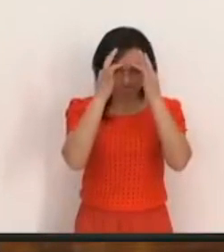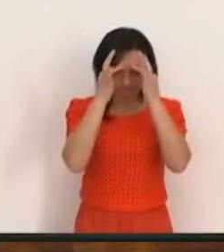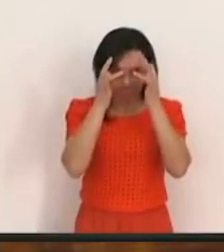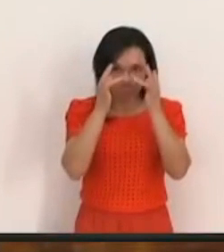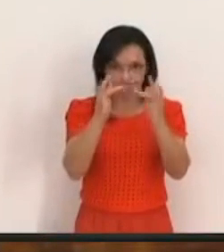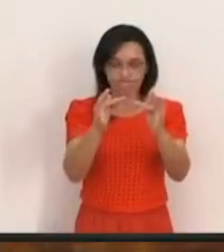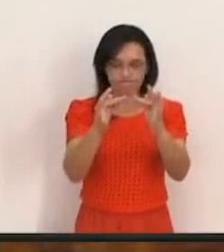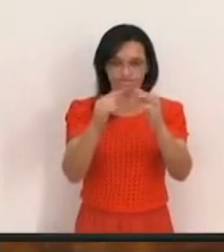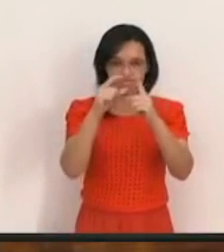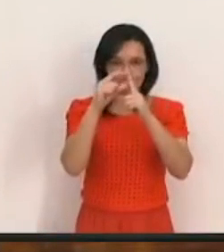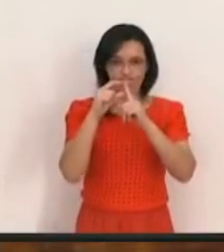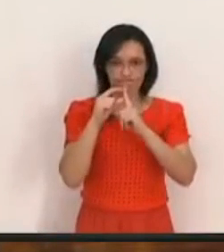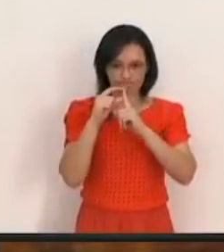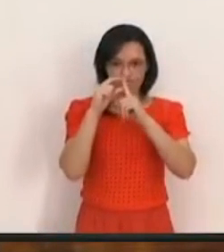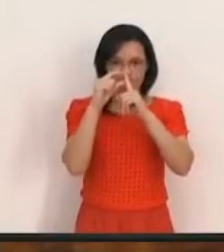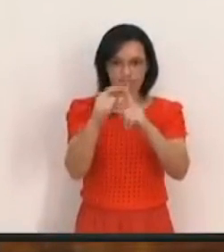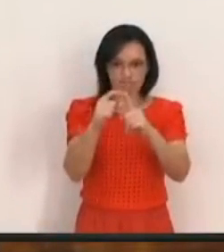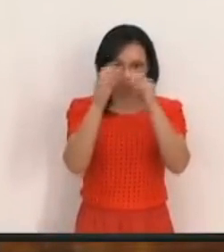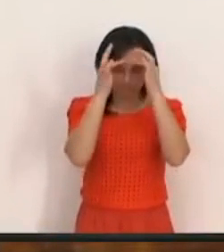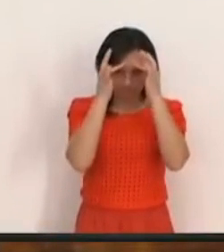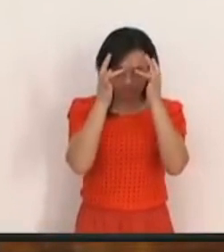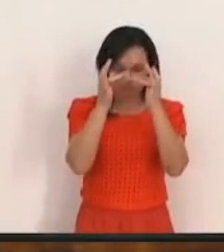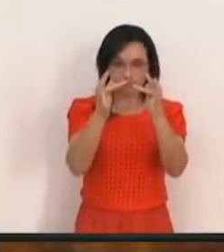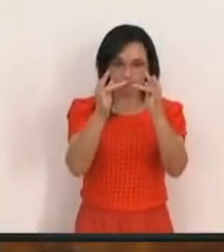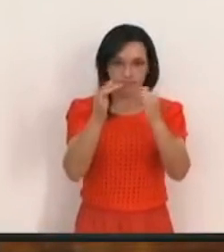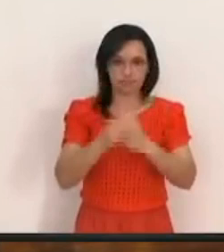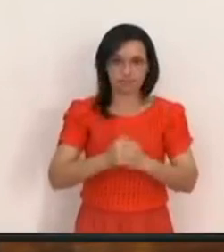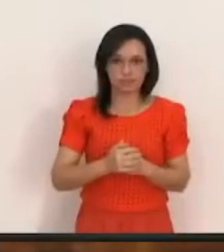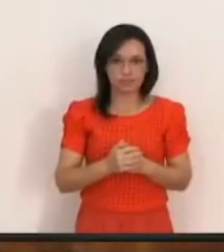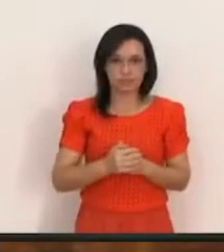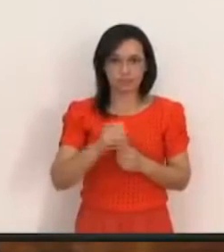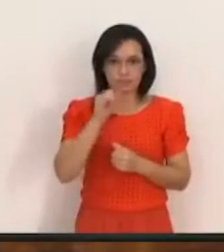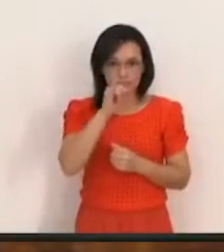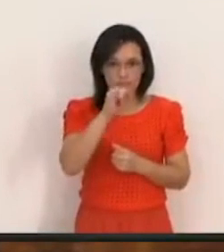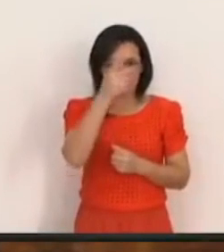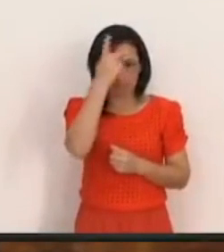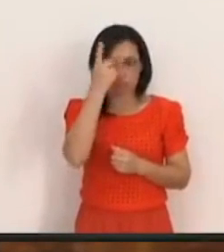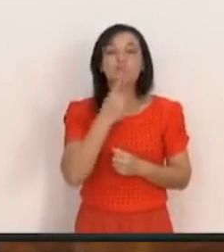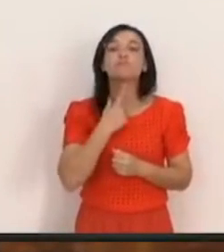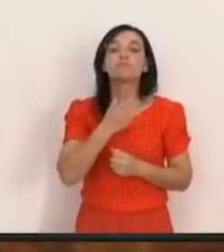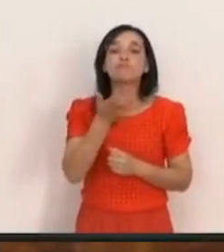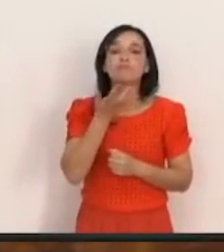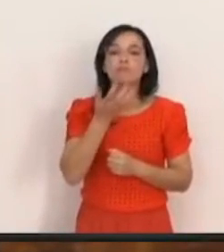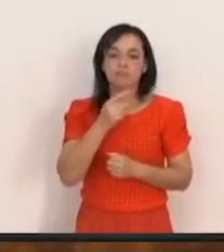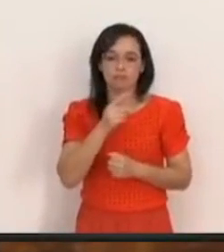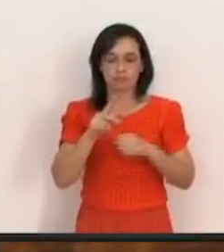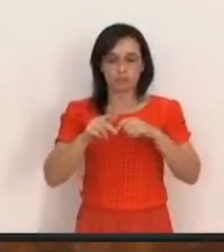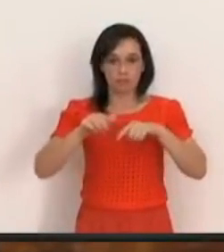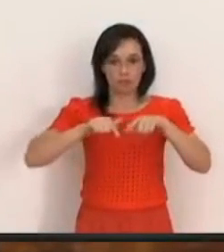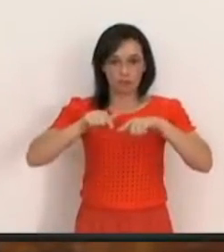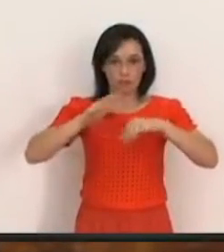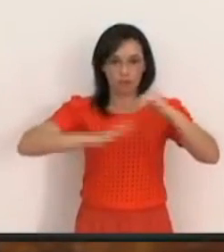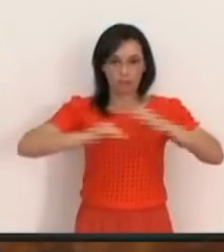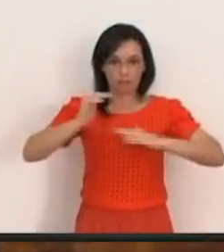Esta é uma palavra fiel Se alguém deseja o episcopado, excelente